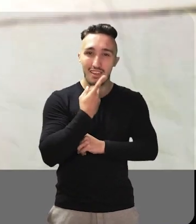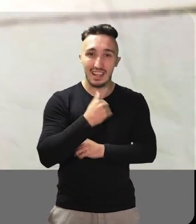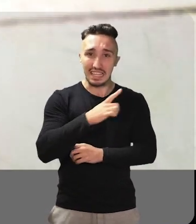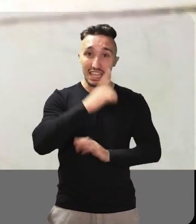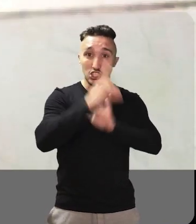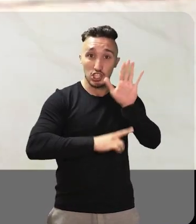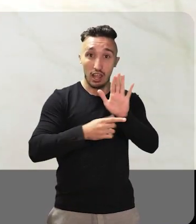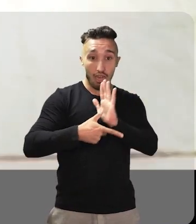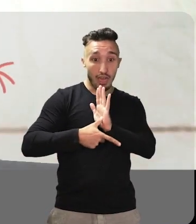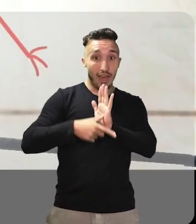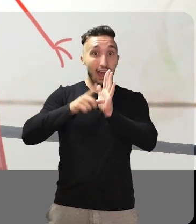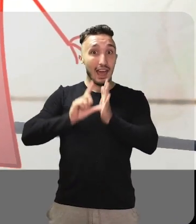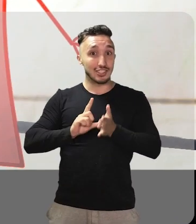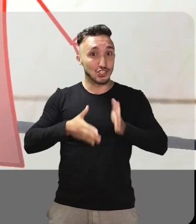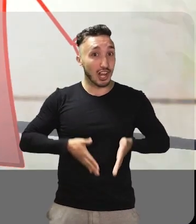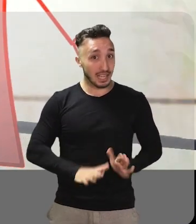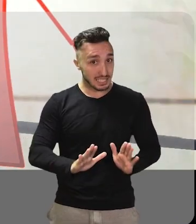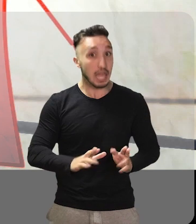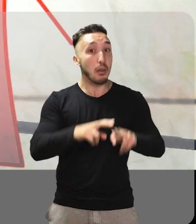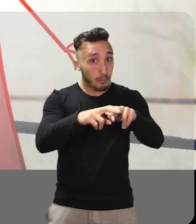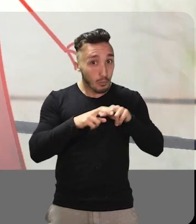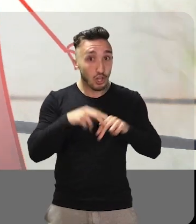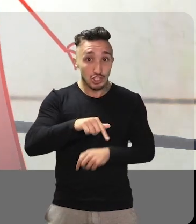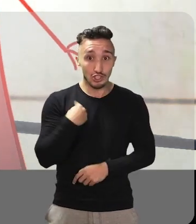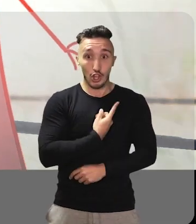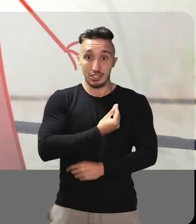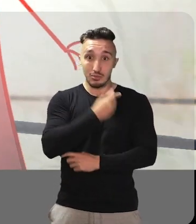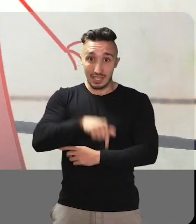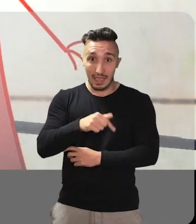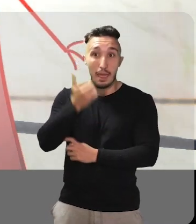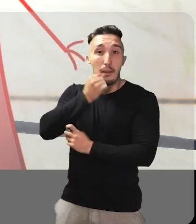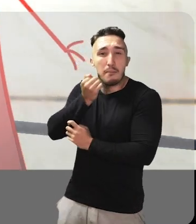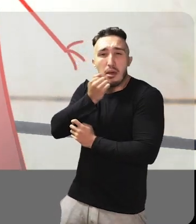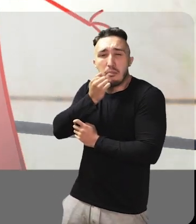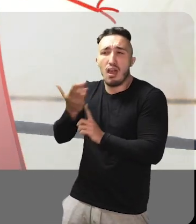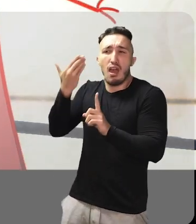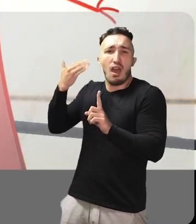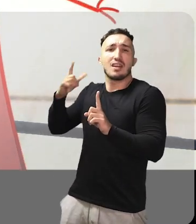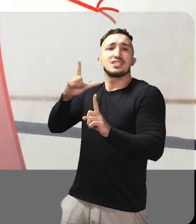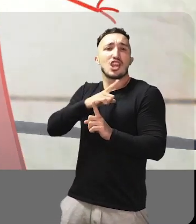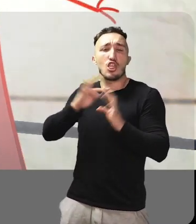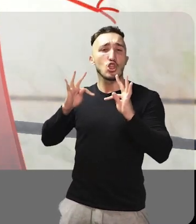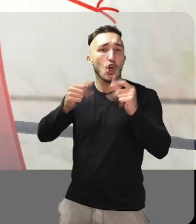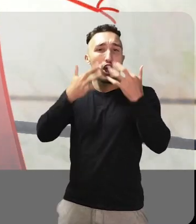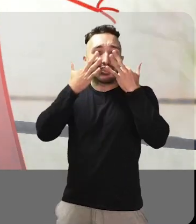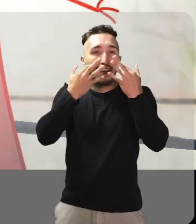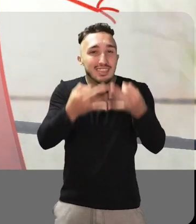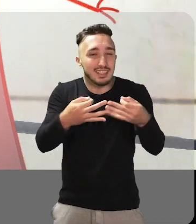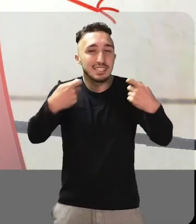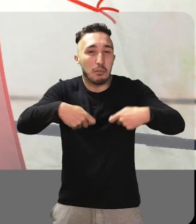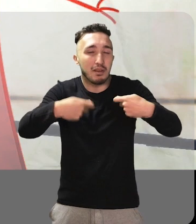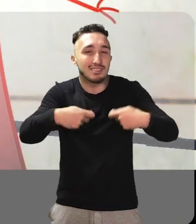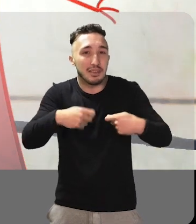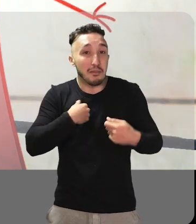Toda criança tem direito antes mesmo de nascer e é por isso que estamos aqui! Nossas mamães tiveram toda a atenção